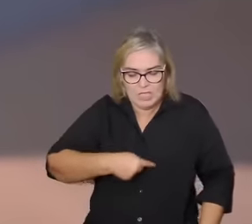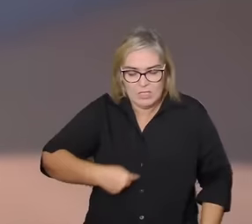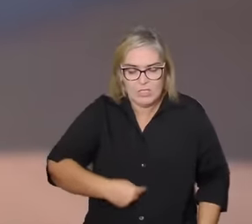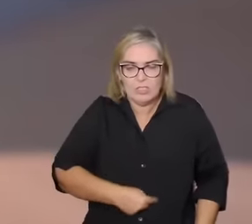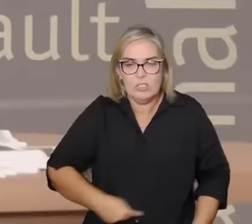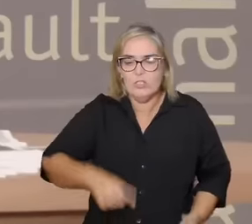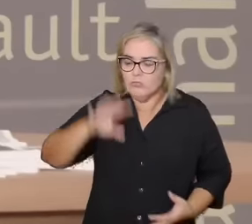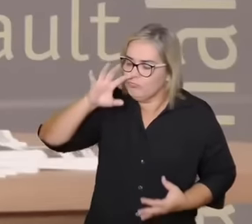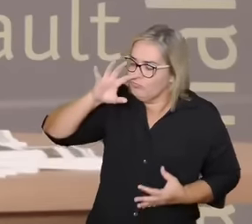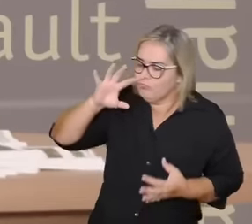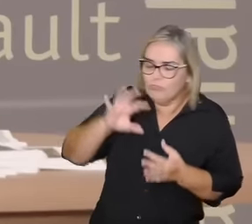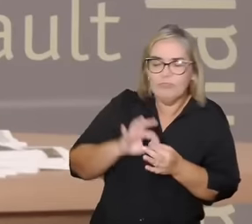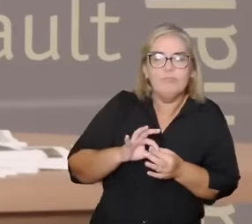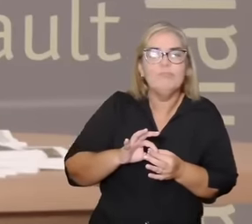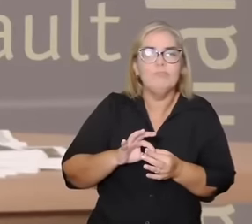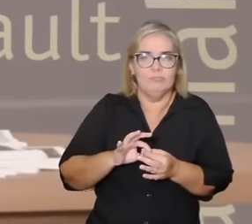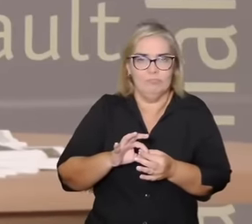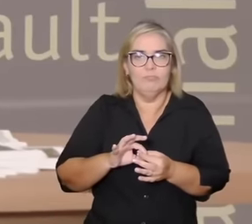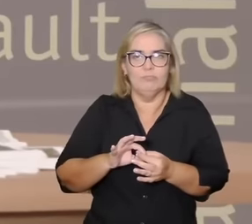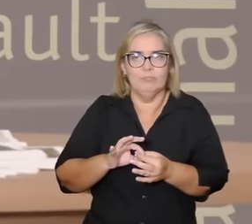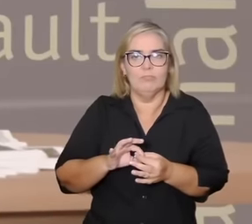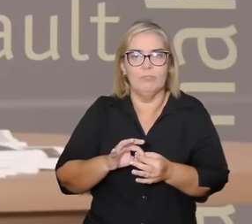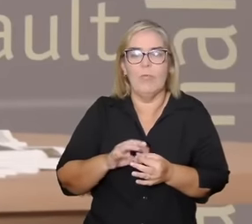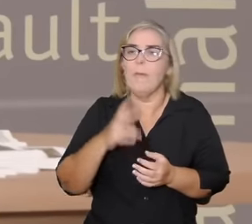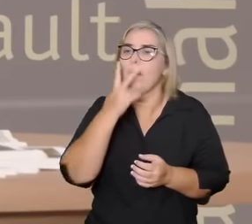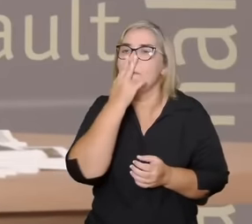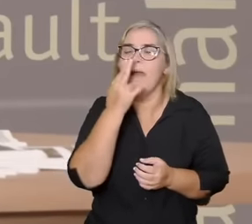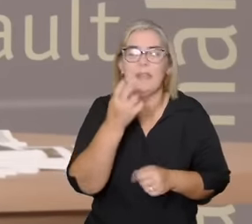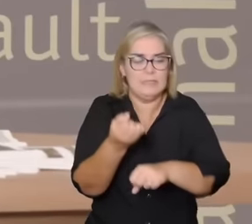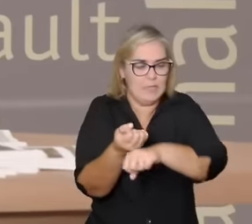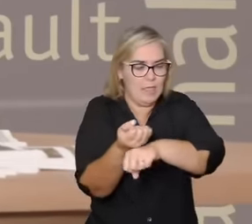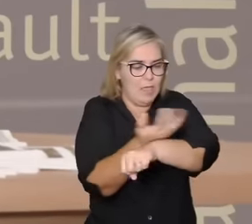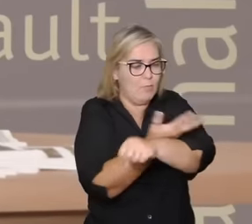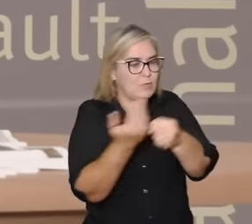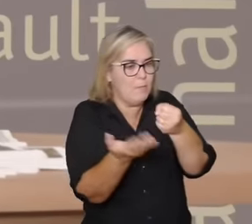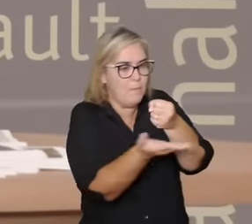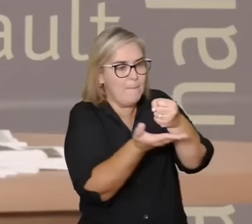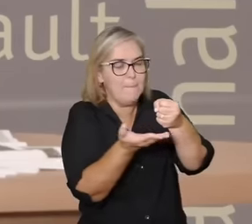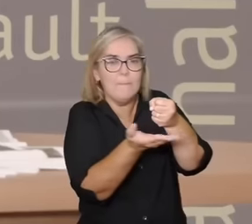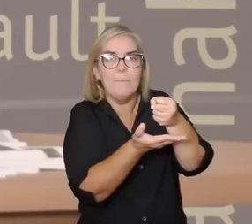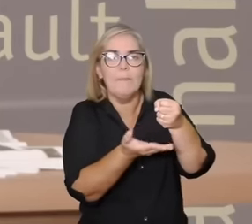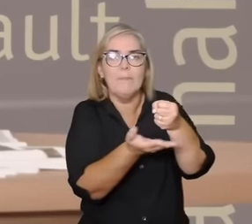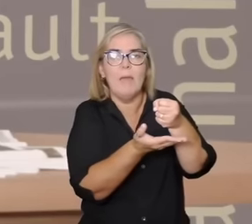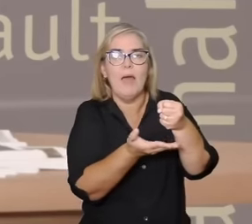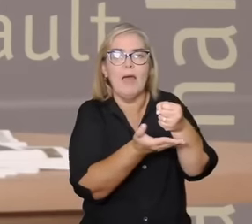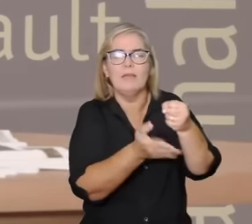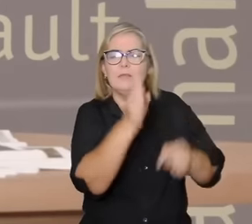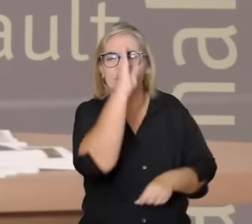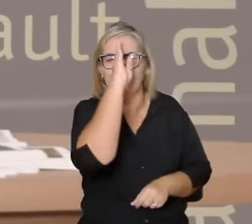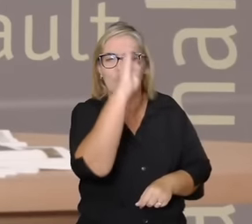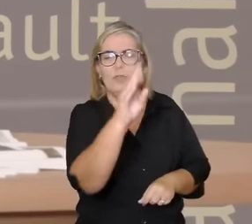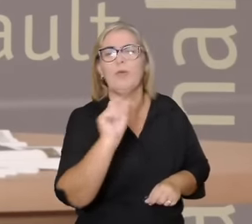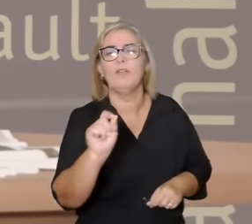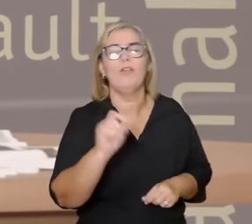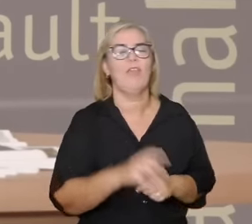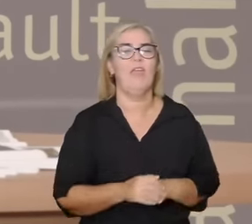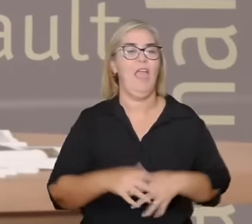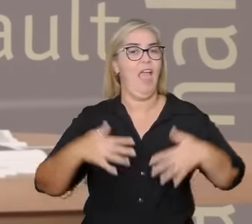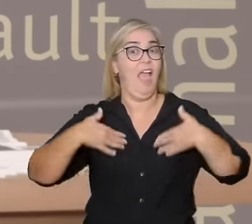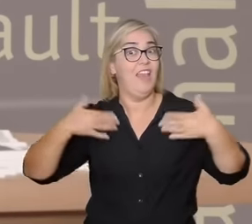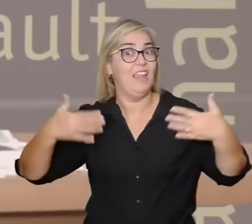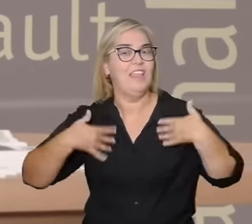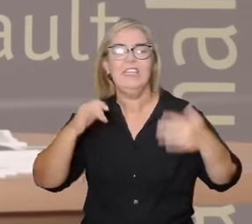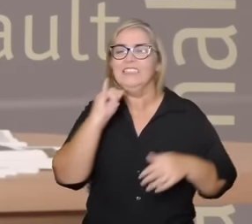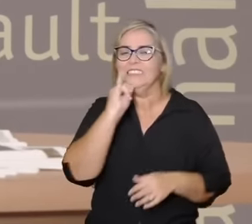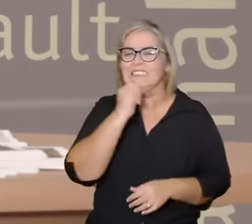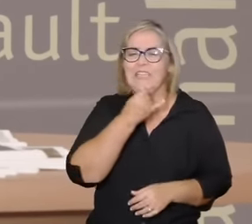é que as emoções básicas a gente pode aquelas emoções fundamentais alegria tristeza